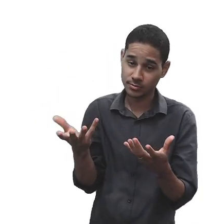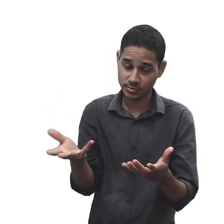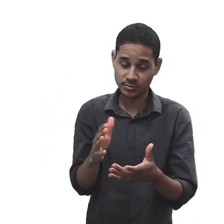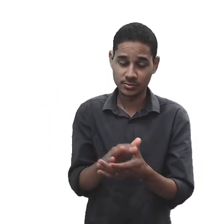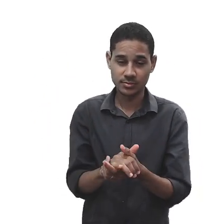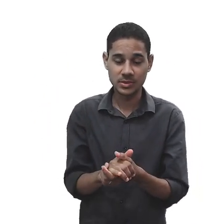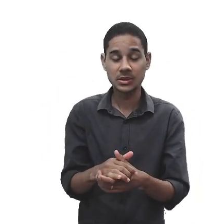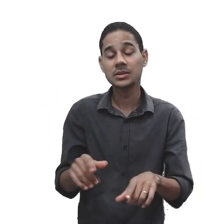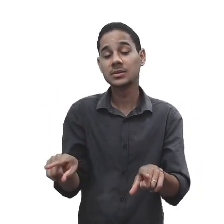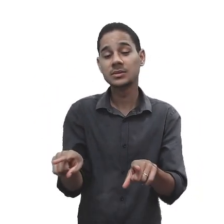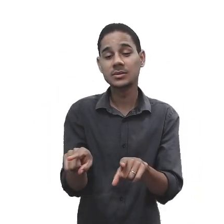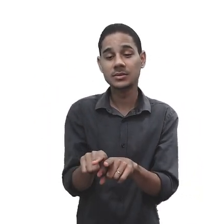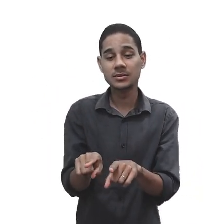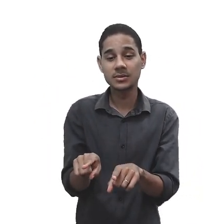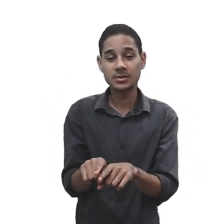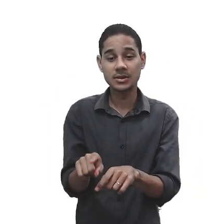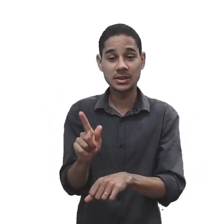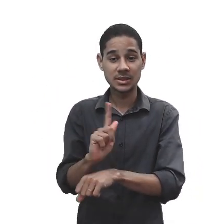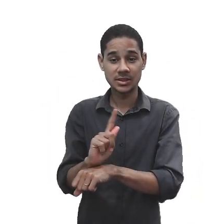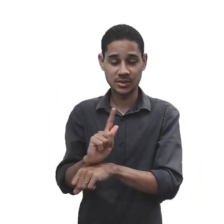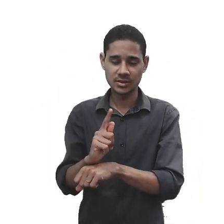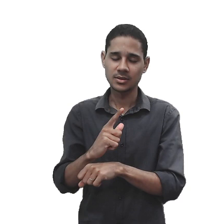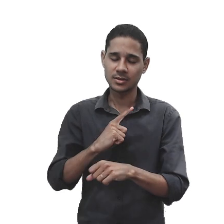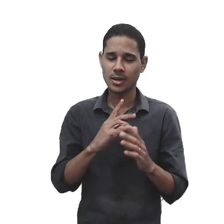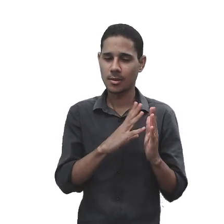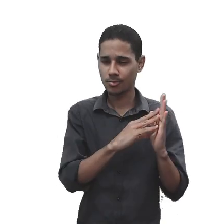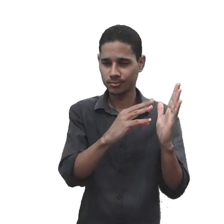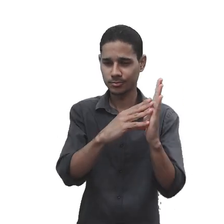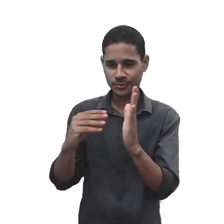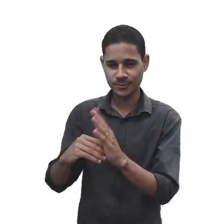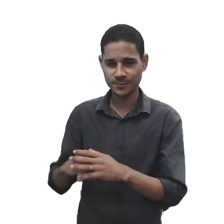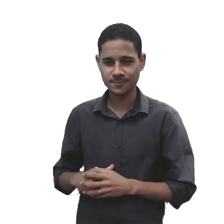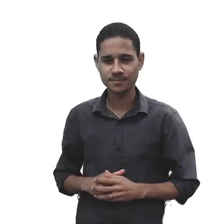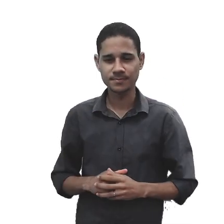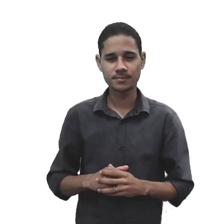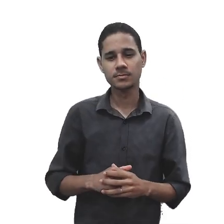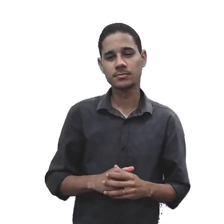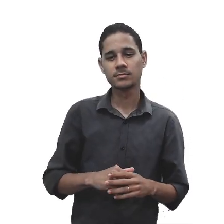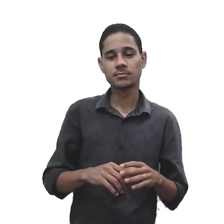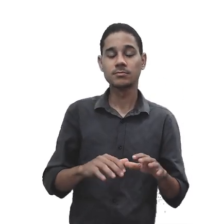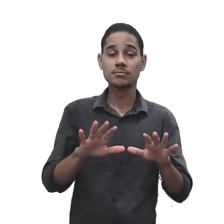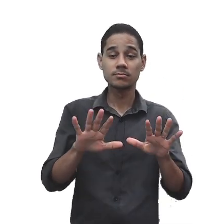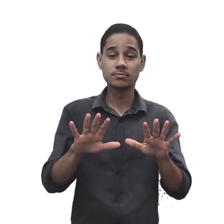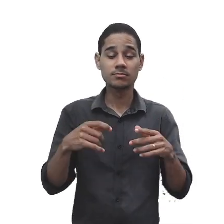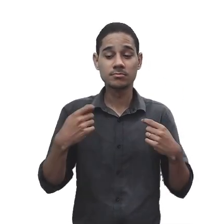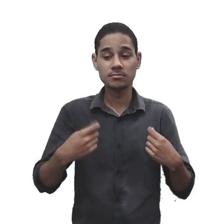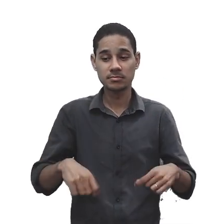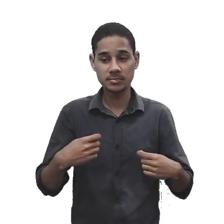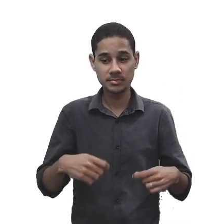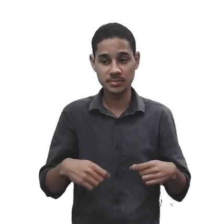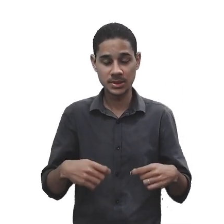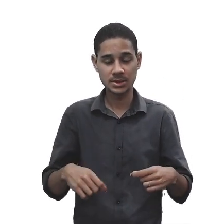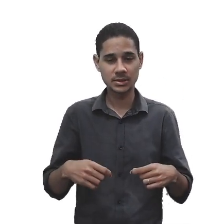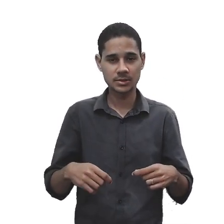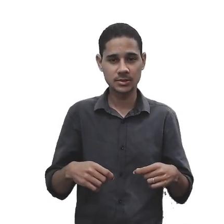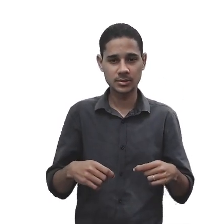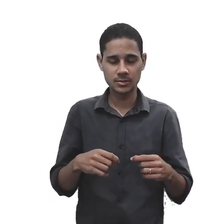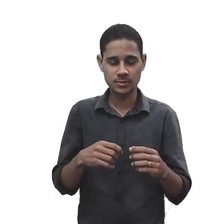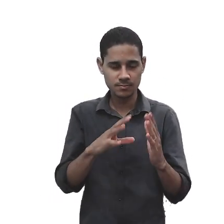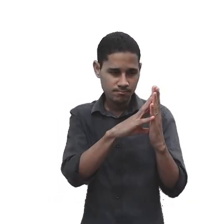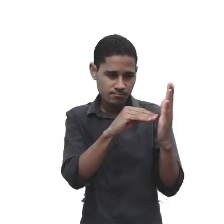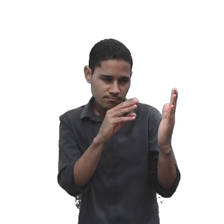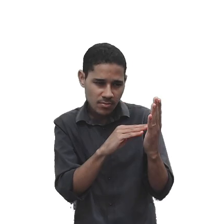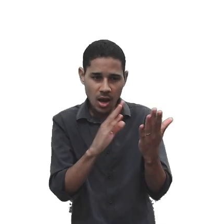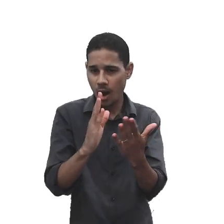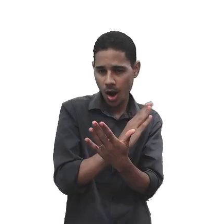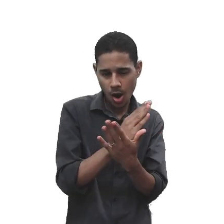a gestão a modelos. Diante disso tudo, precisamos nos guiar, nos orientar em alguns modelos,